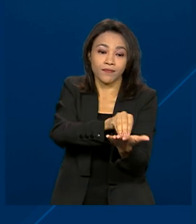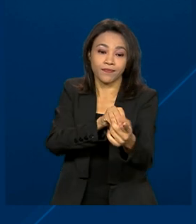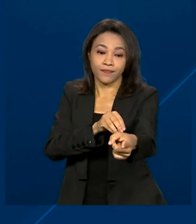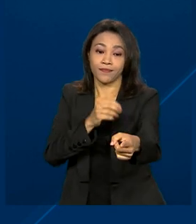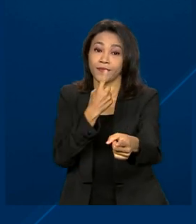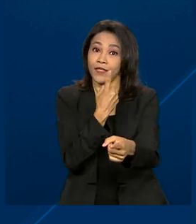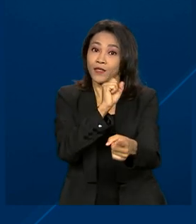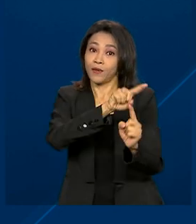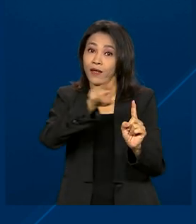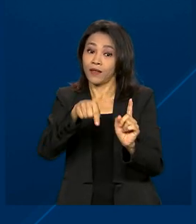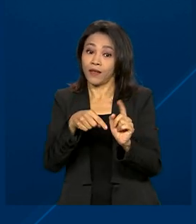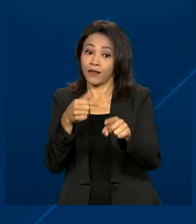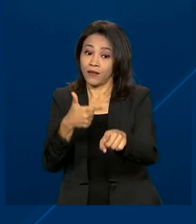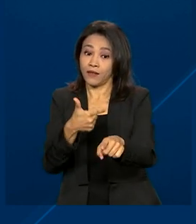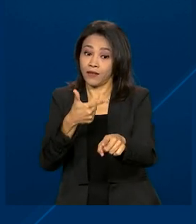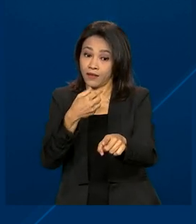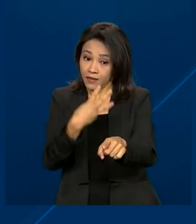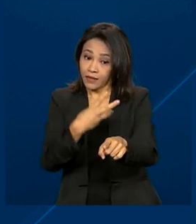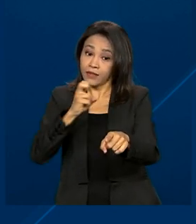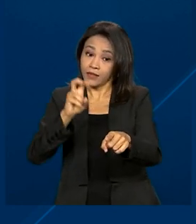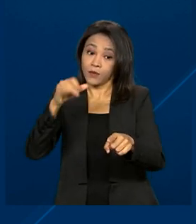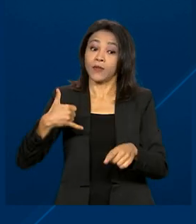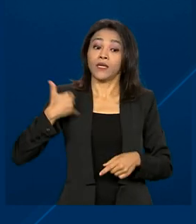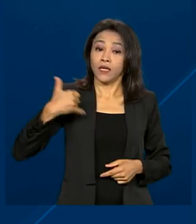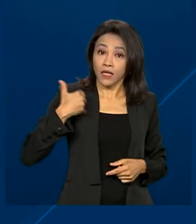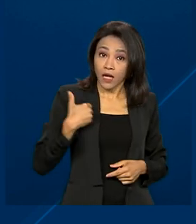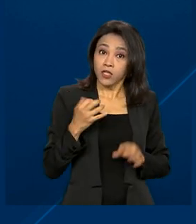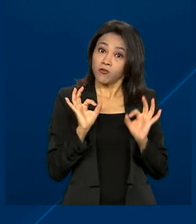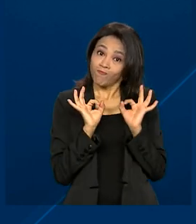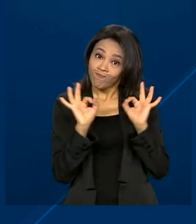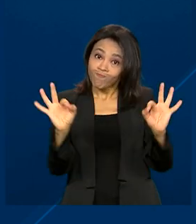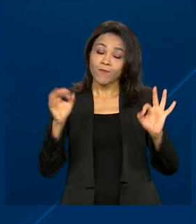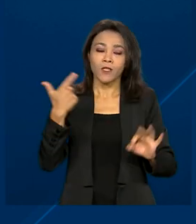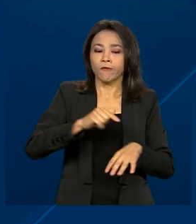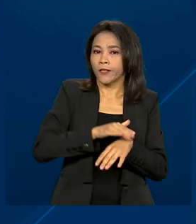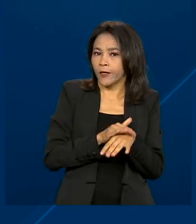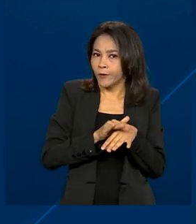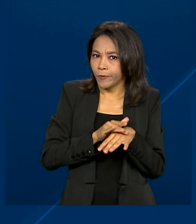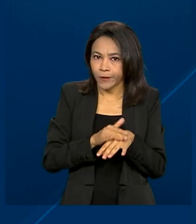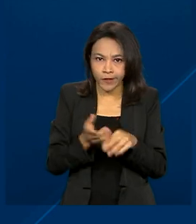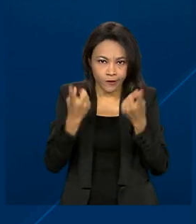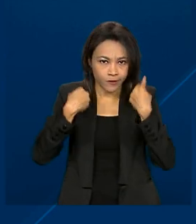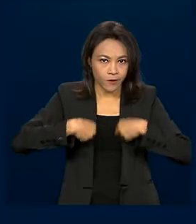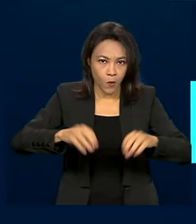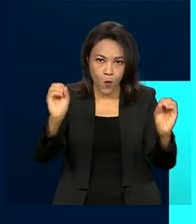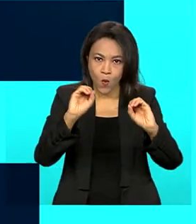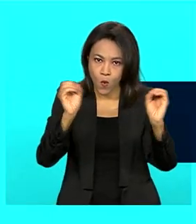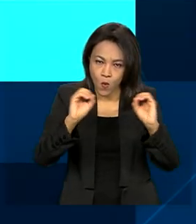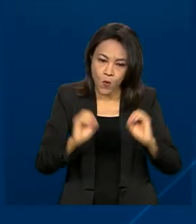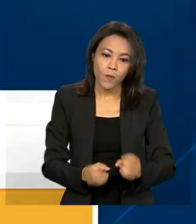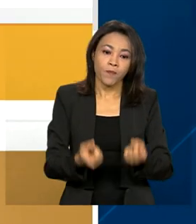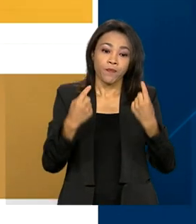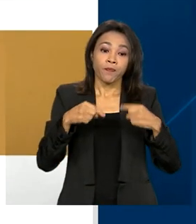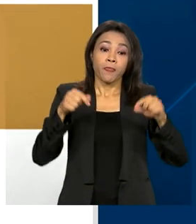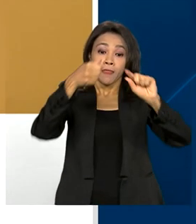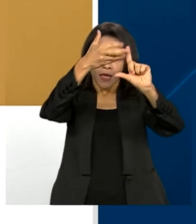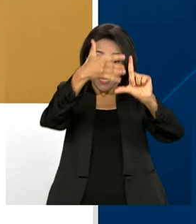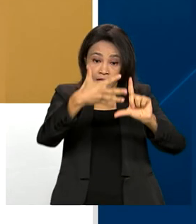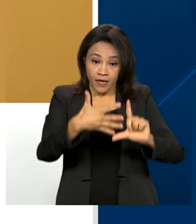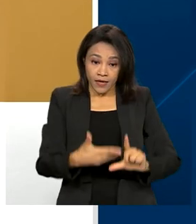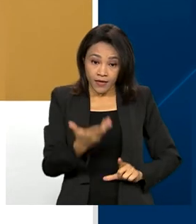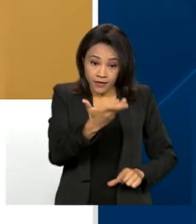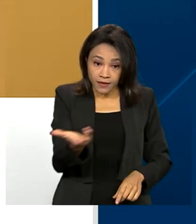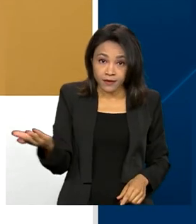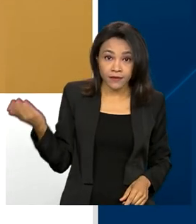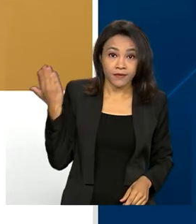anos, estar em bom estado de saúde e não ter doença infecciosa ou incapacitante. O Redome é o terceiro